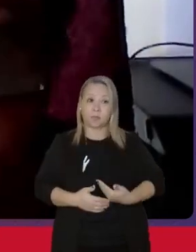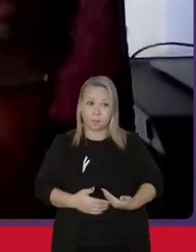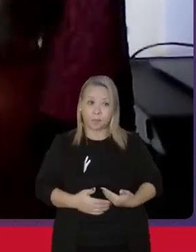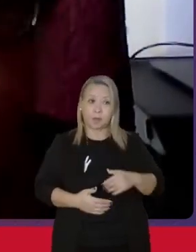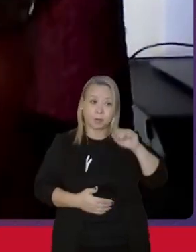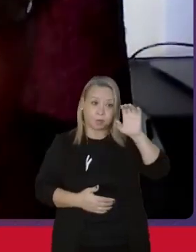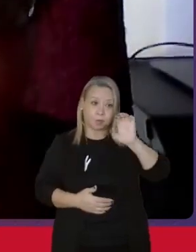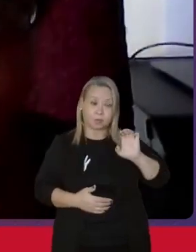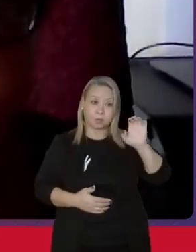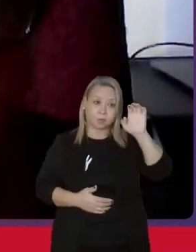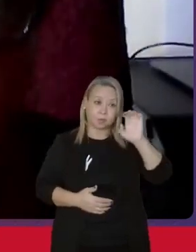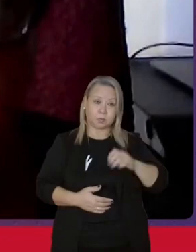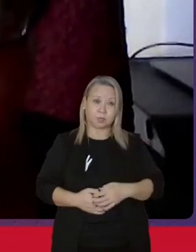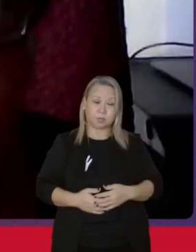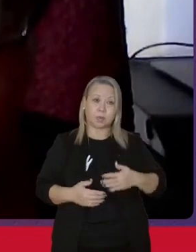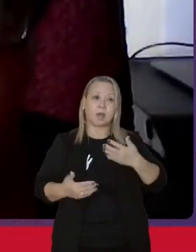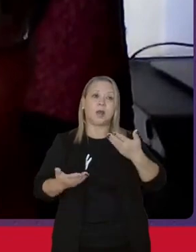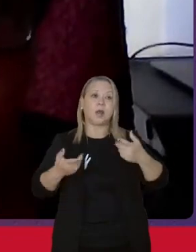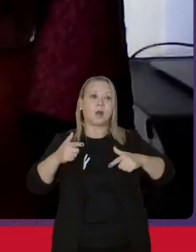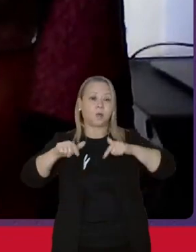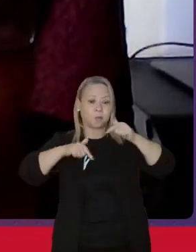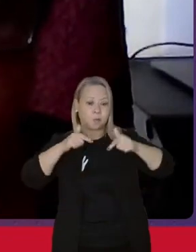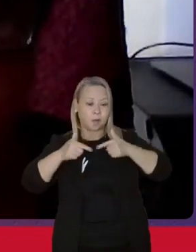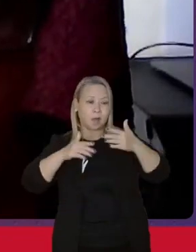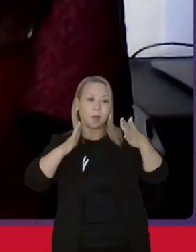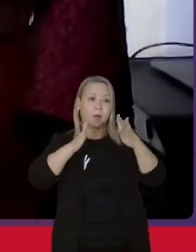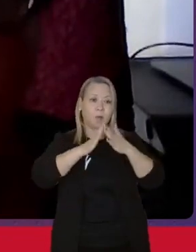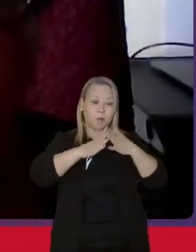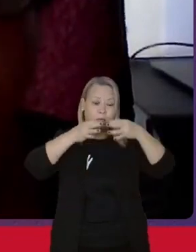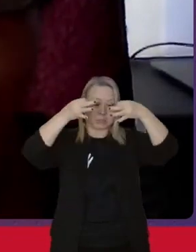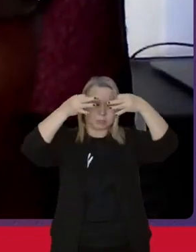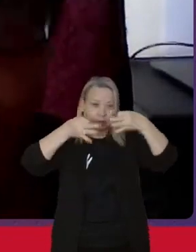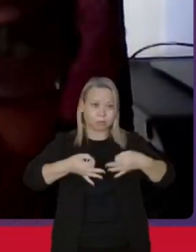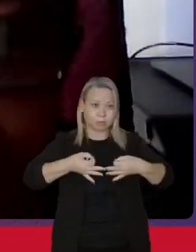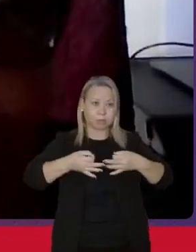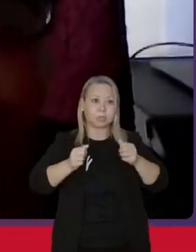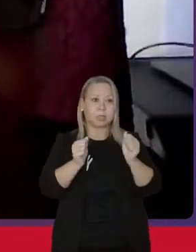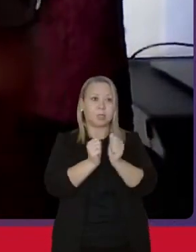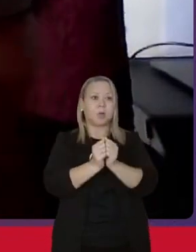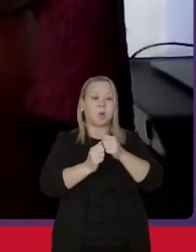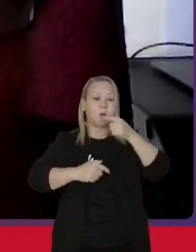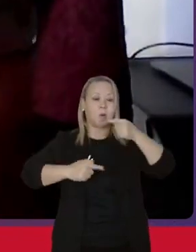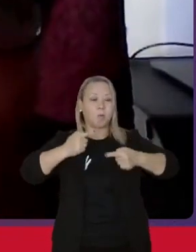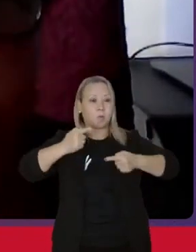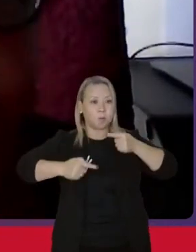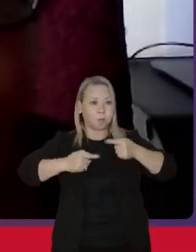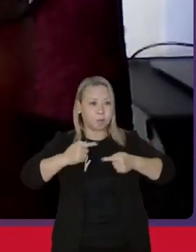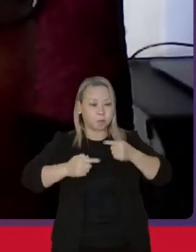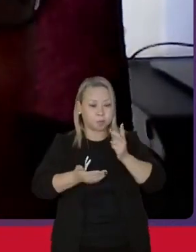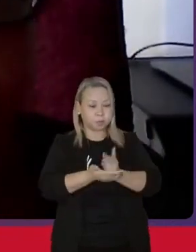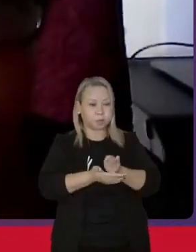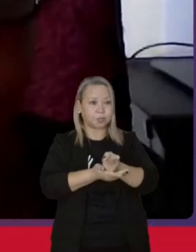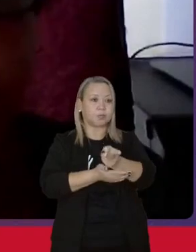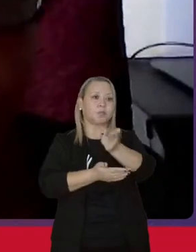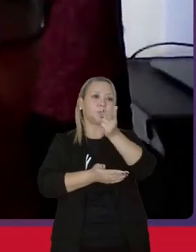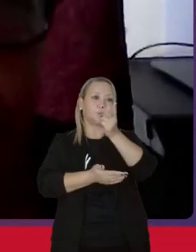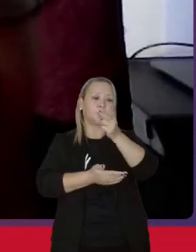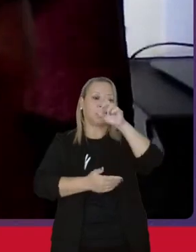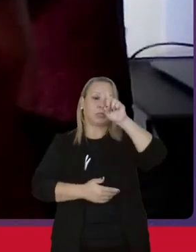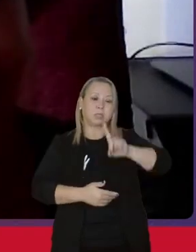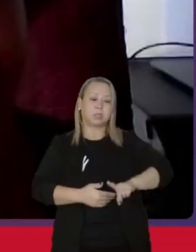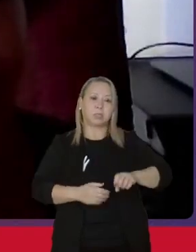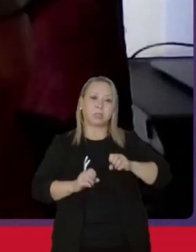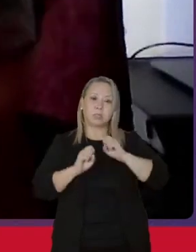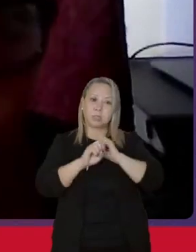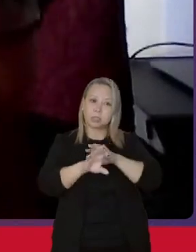com moradia adequada, com política continuada de direito à